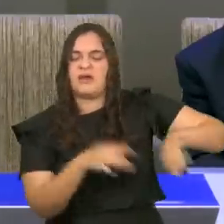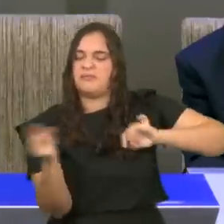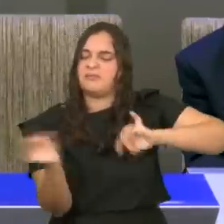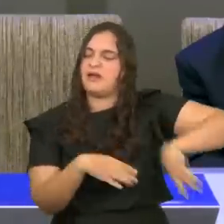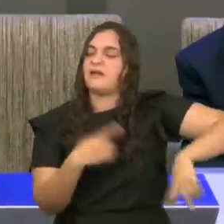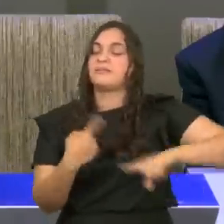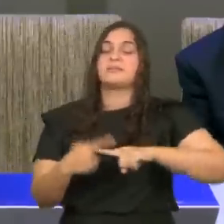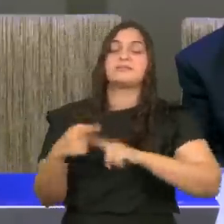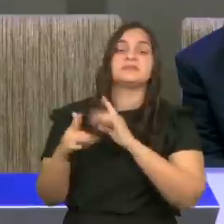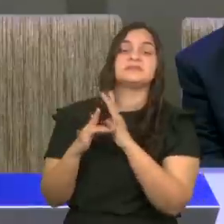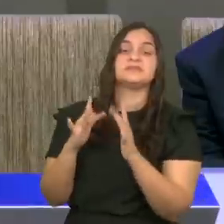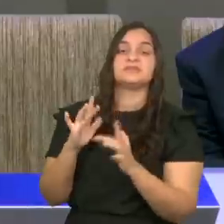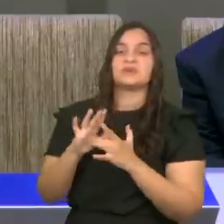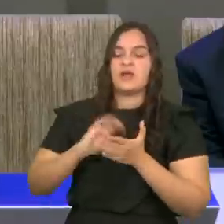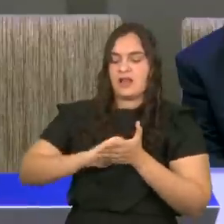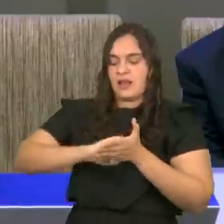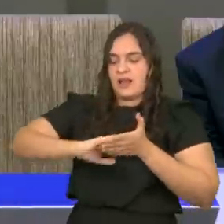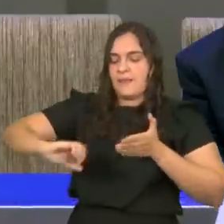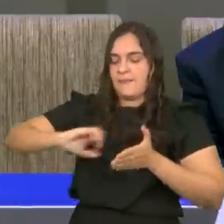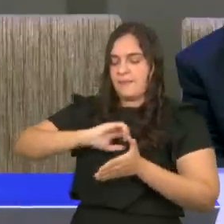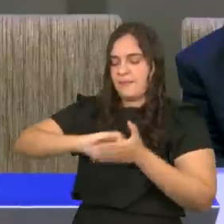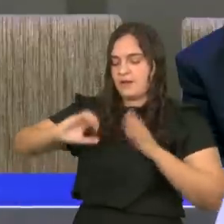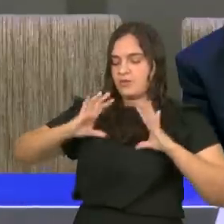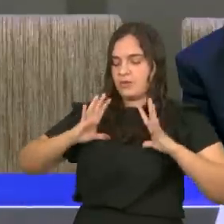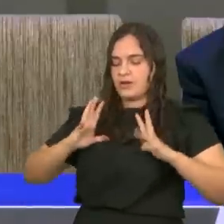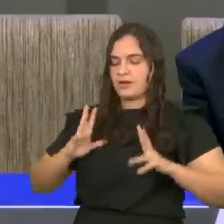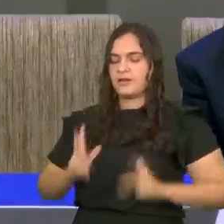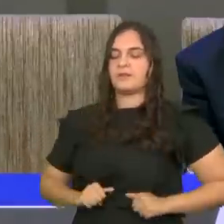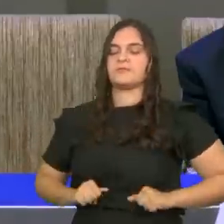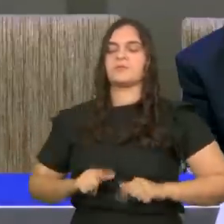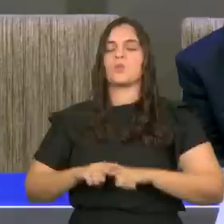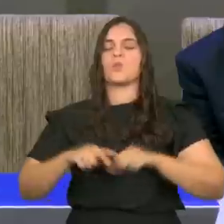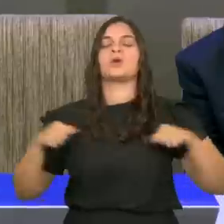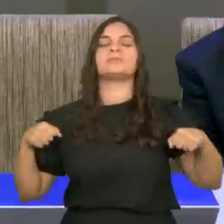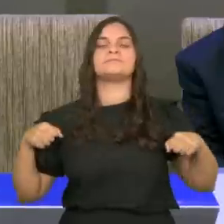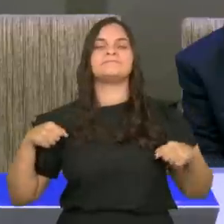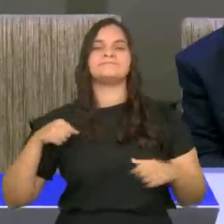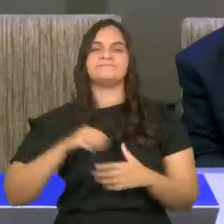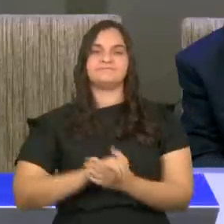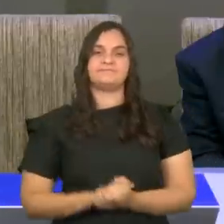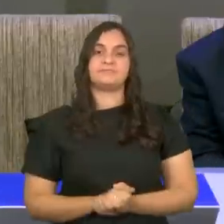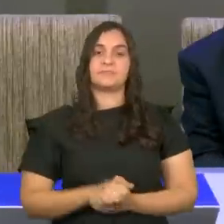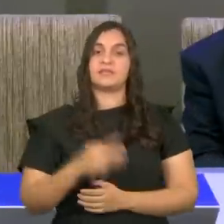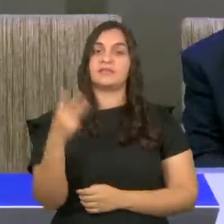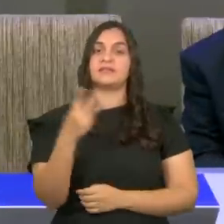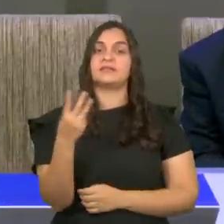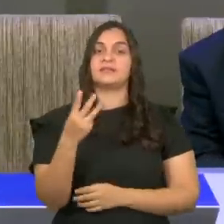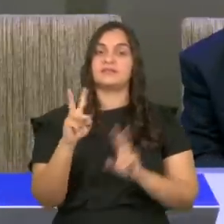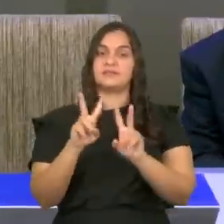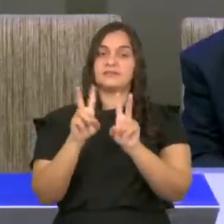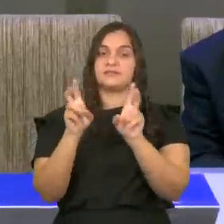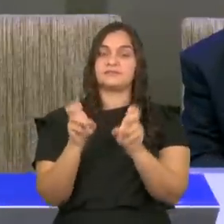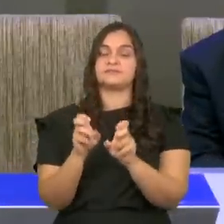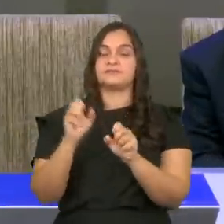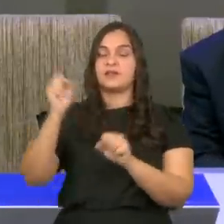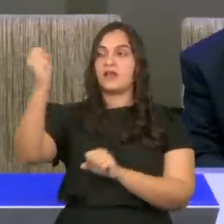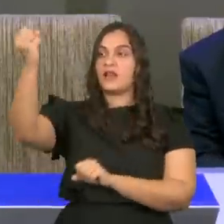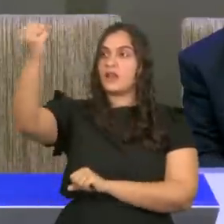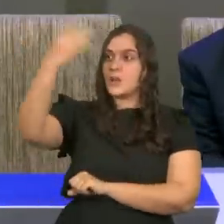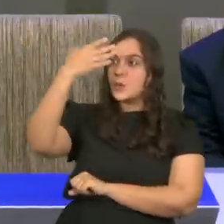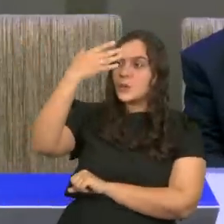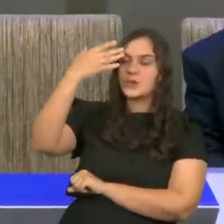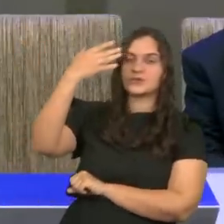limpando. Em terceiro lugar, fala, sobre a luz. A luz, é,